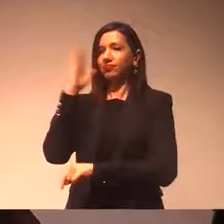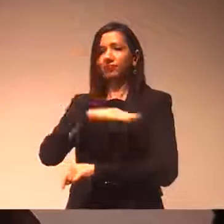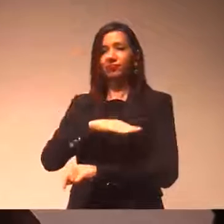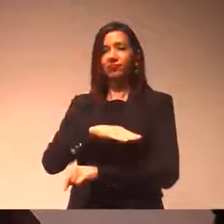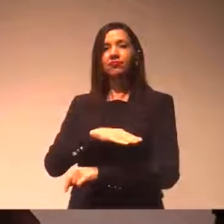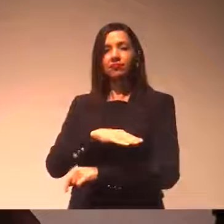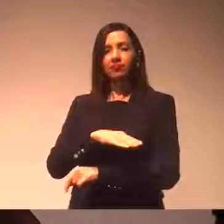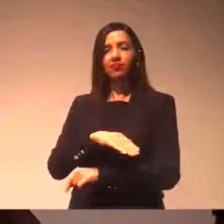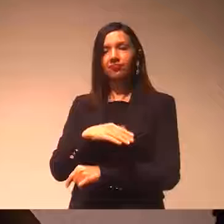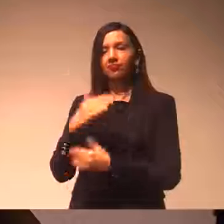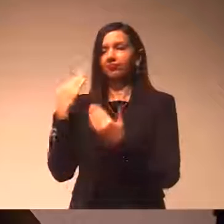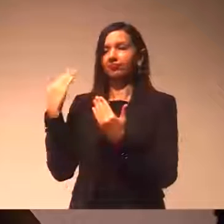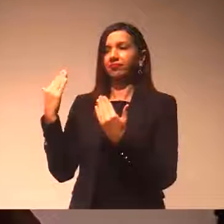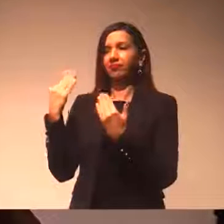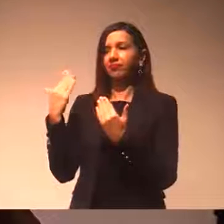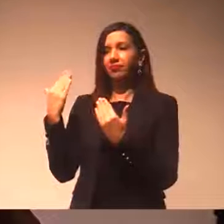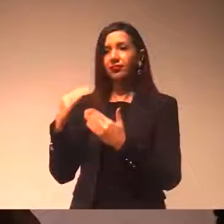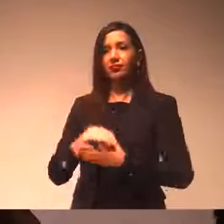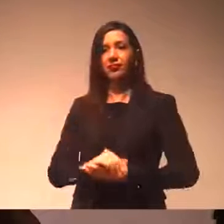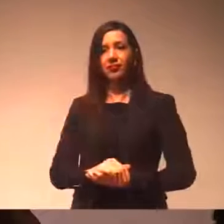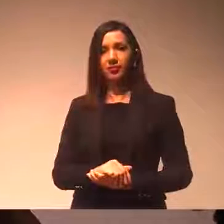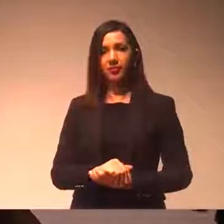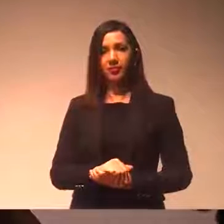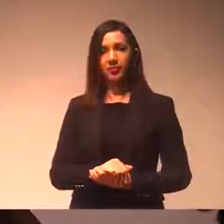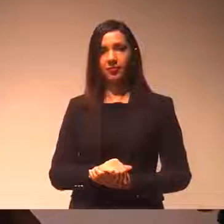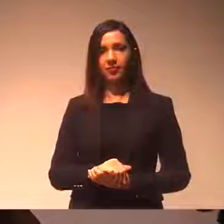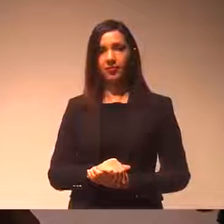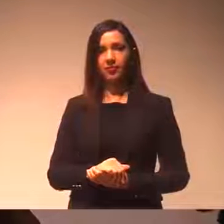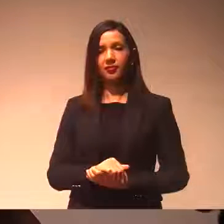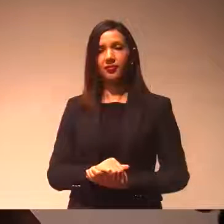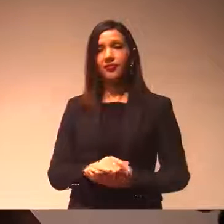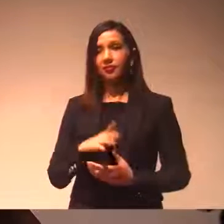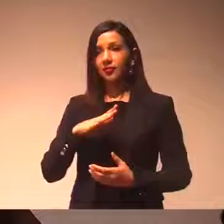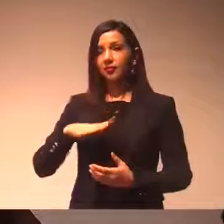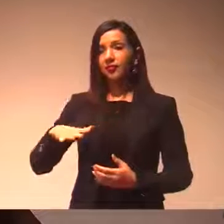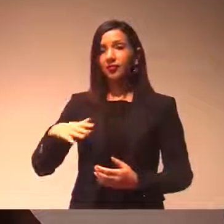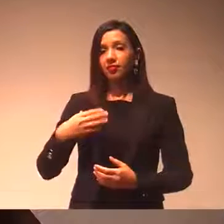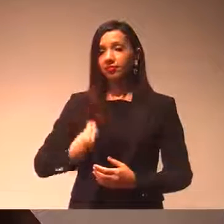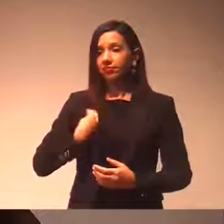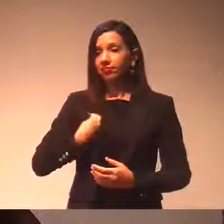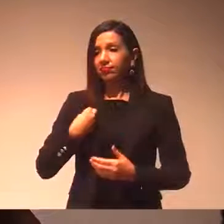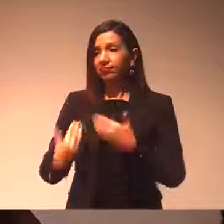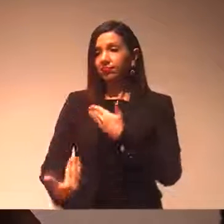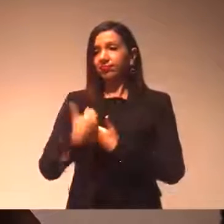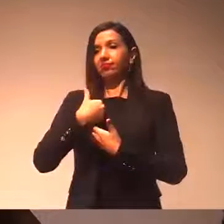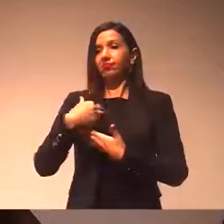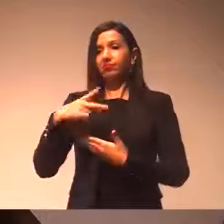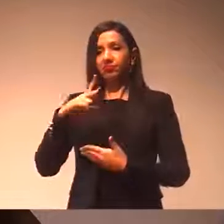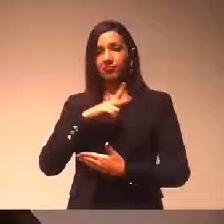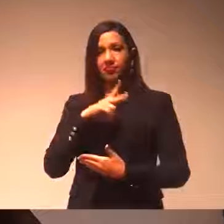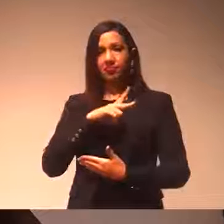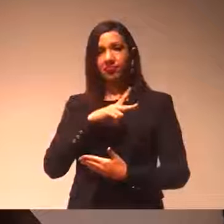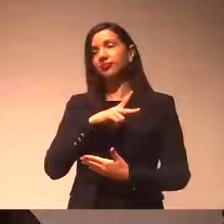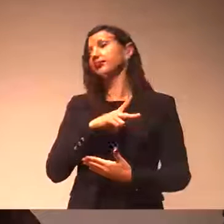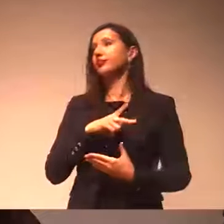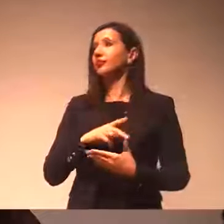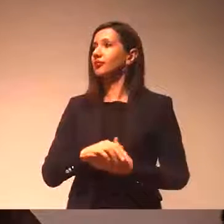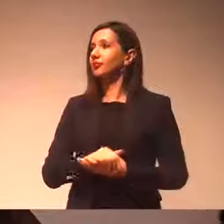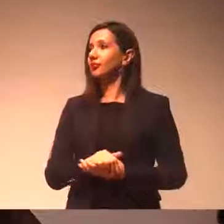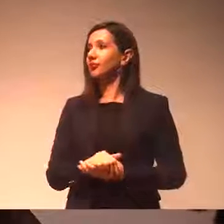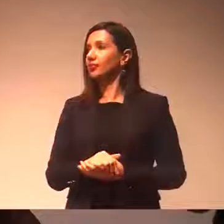dúbios, que entram na esfera particular, ou não levam em conta que a pessoa pode,